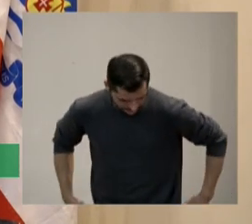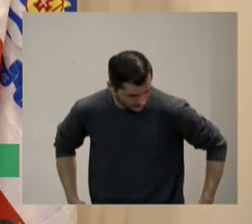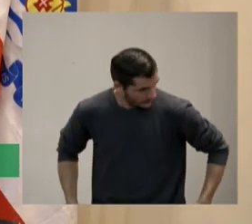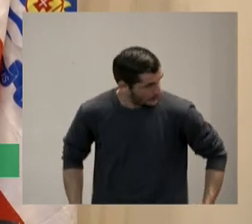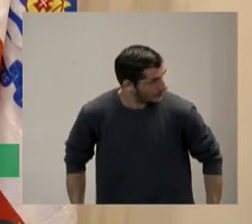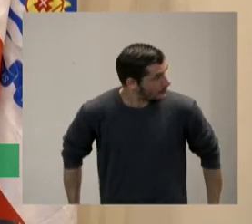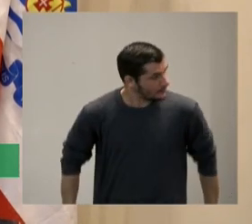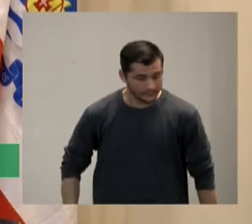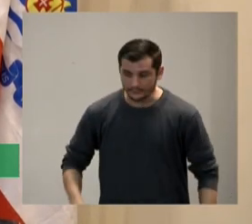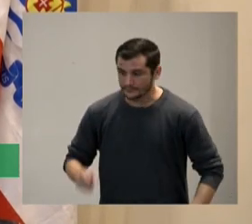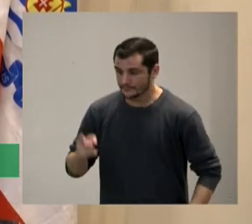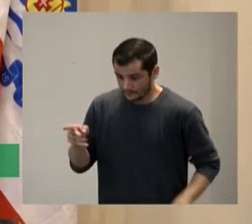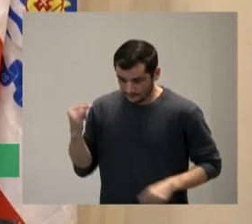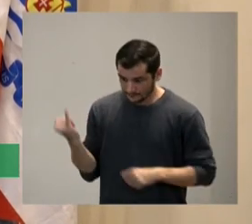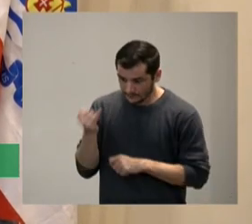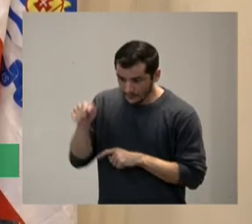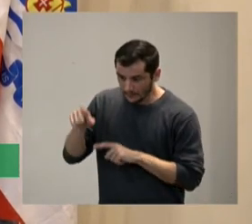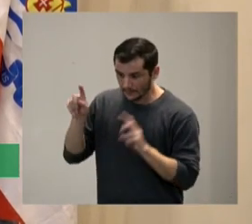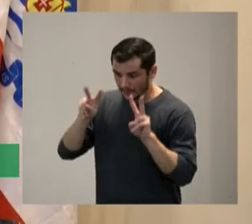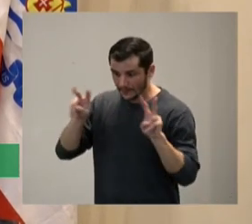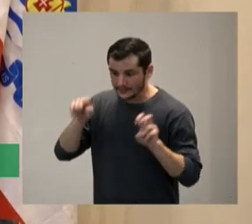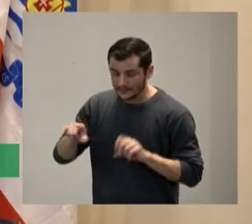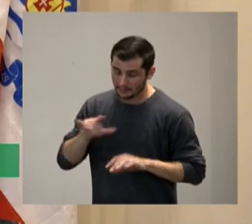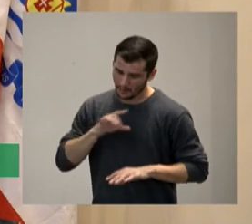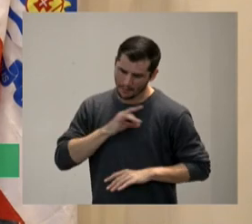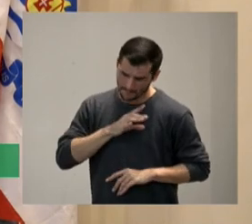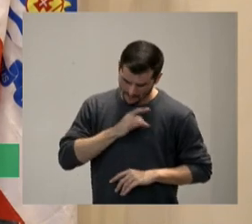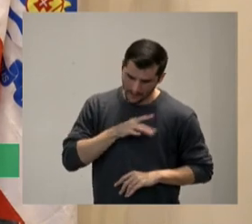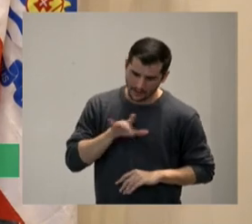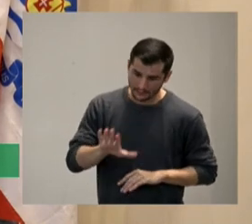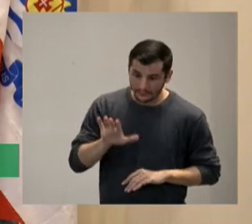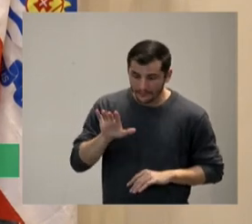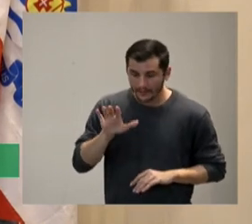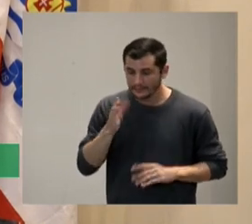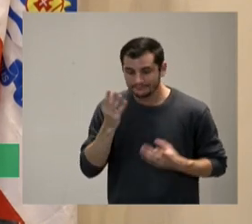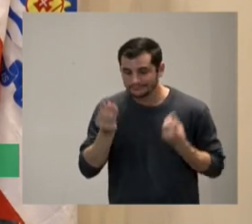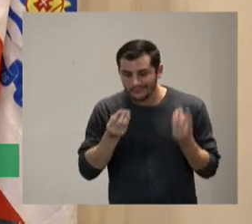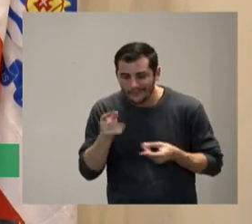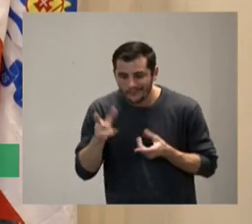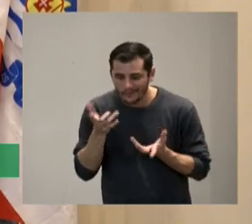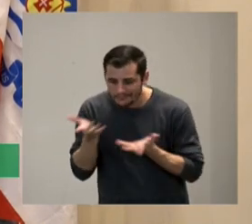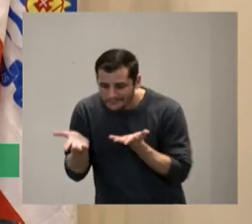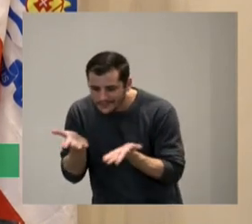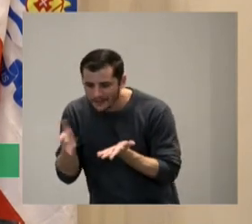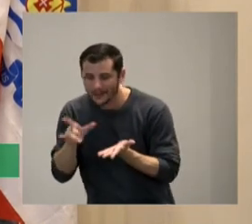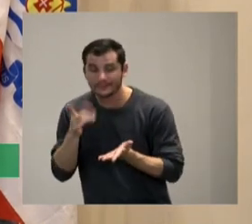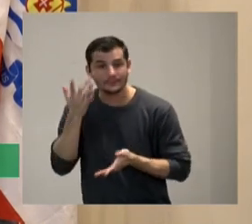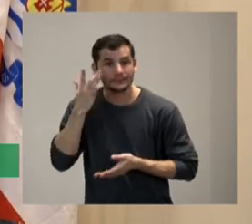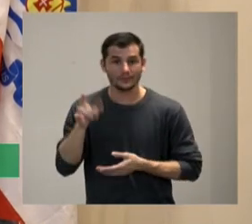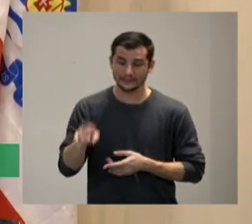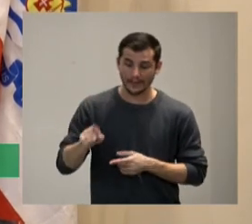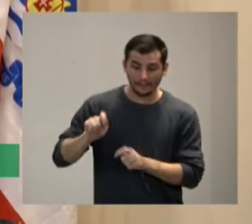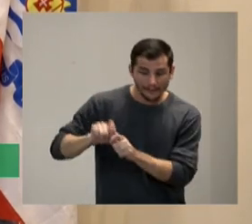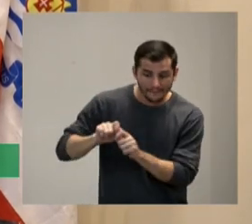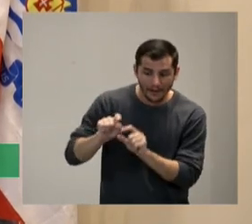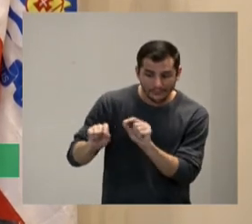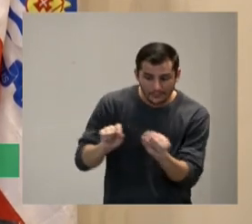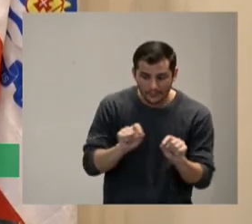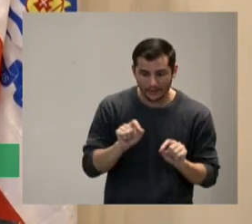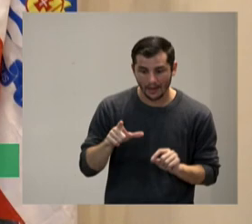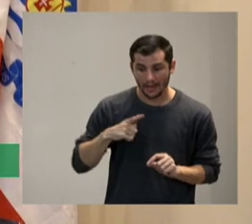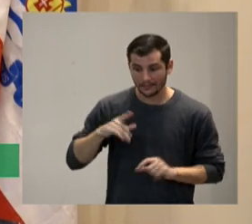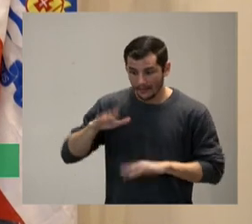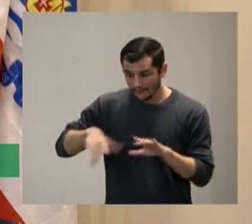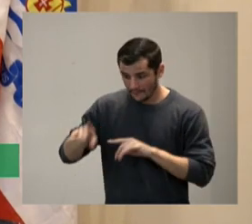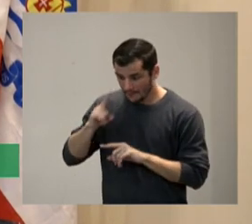e é importante ouvir isso aí eu falei medo eu não sei tratar eu não sei o que fazer e se ele tem uma crise do meu lado e se ele é para isso que a gente está